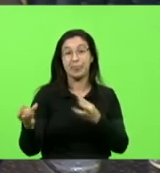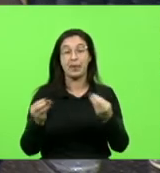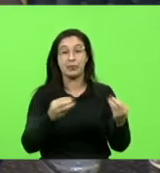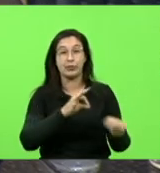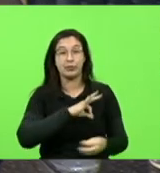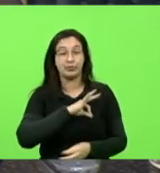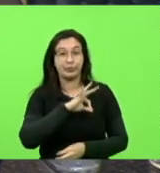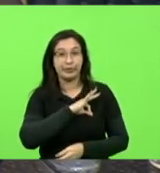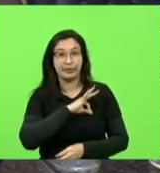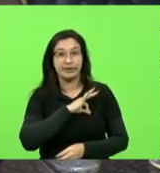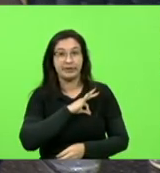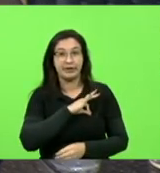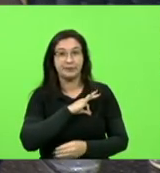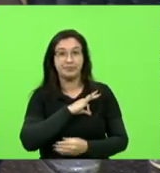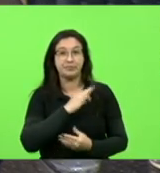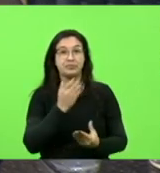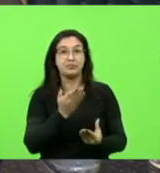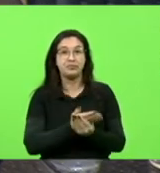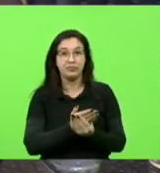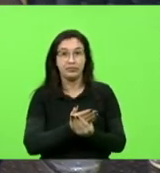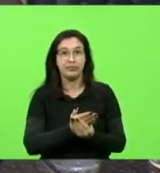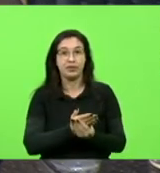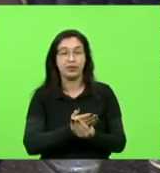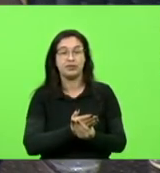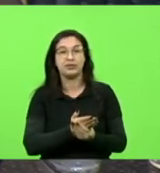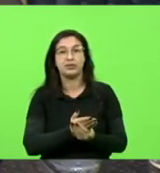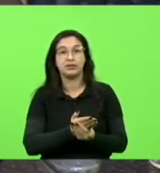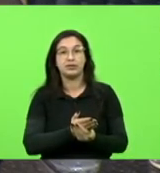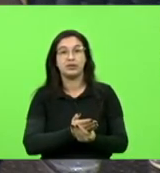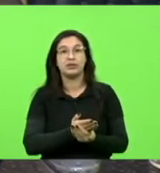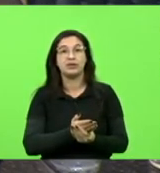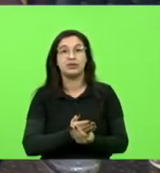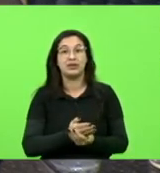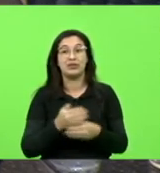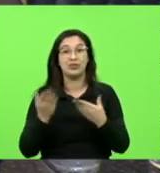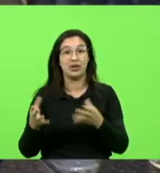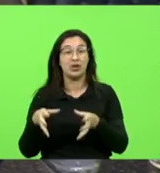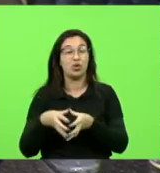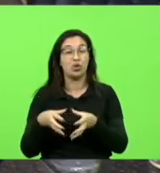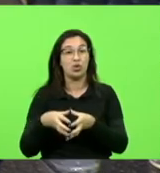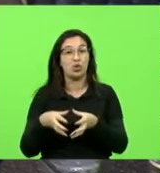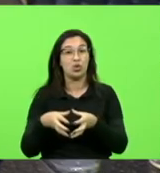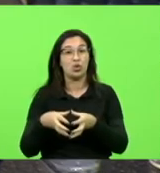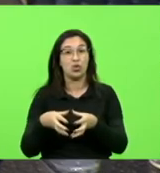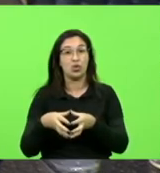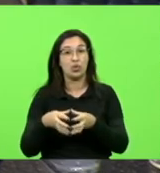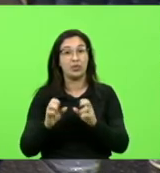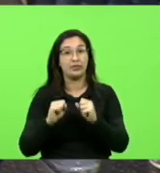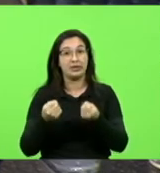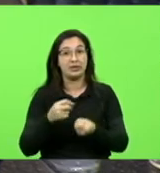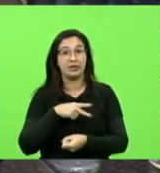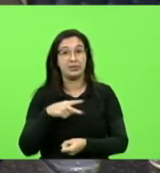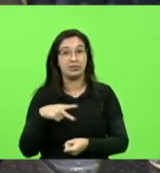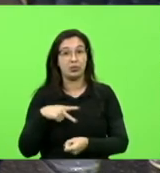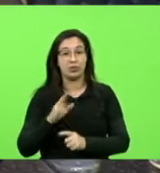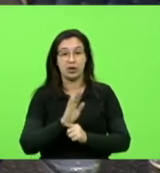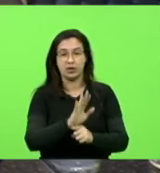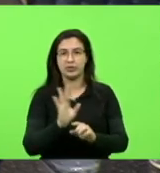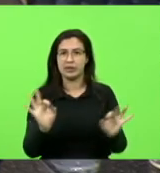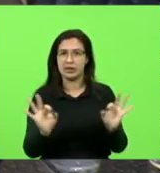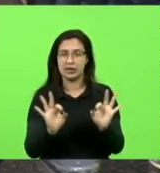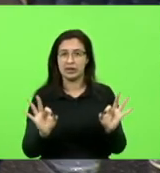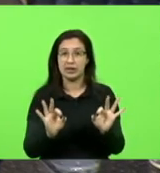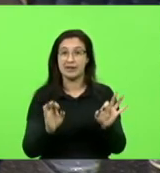processado porque humilha vagabundo, que tem que humilhar mesmo. Aí a defensoria pública também não se comove em ajudar. Mas aí,